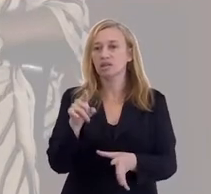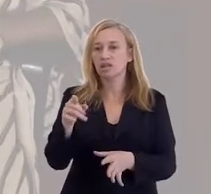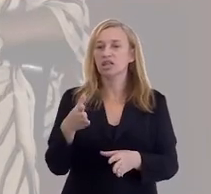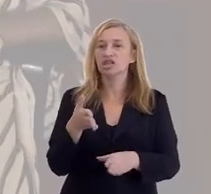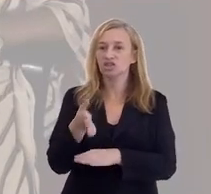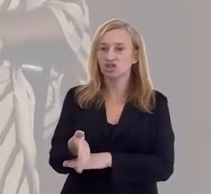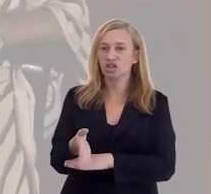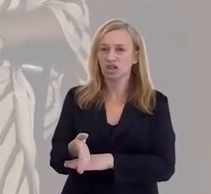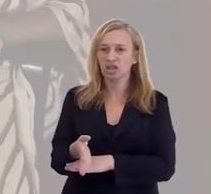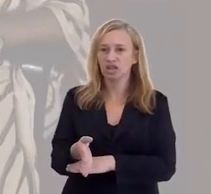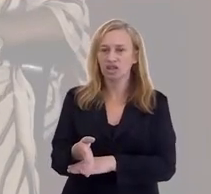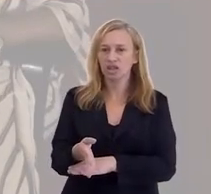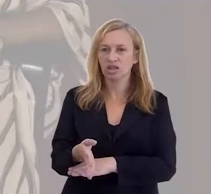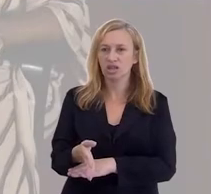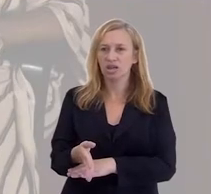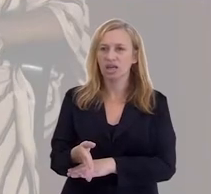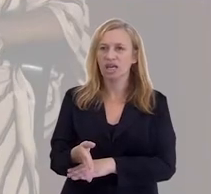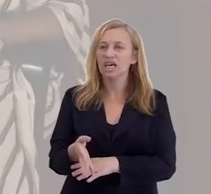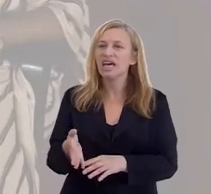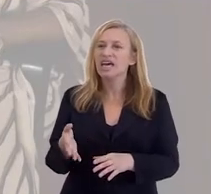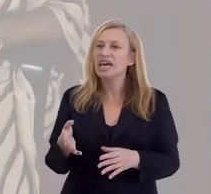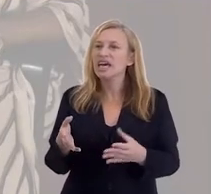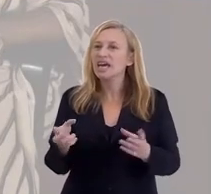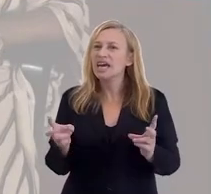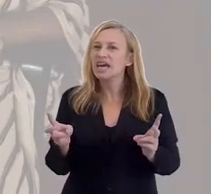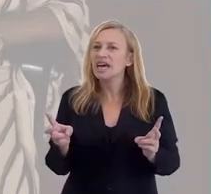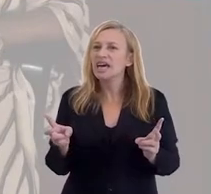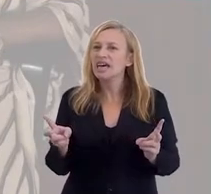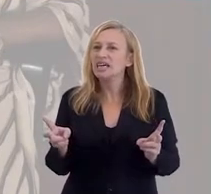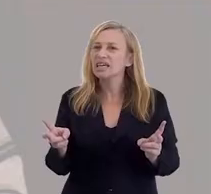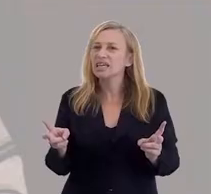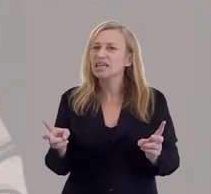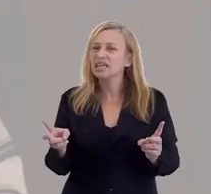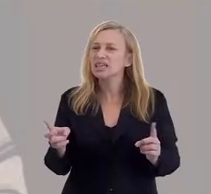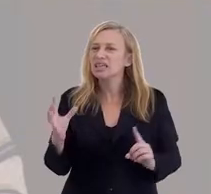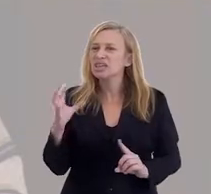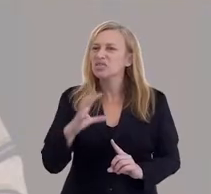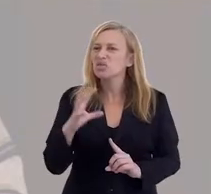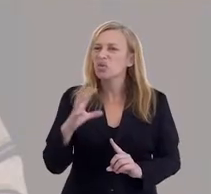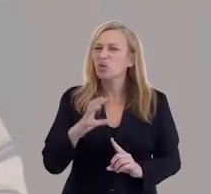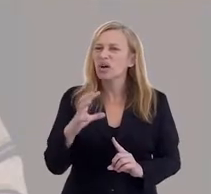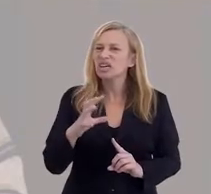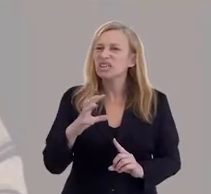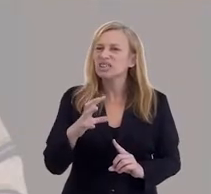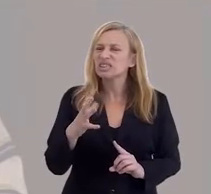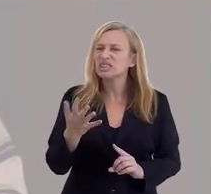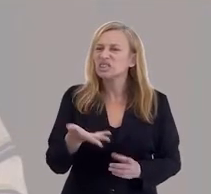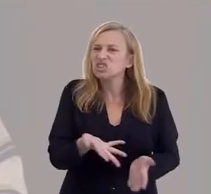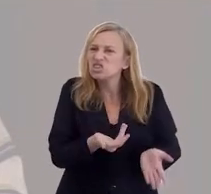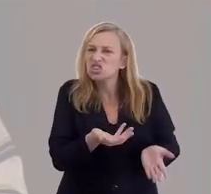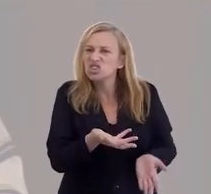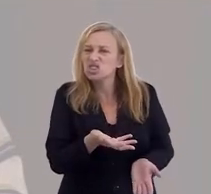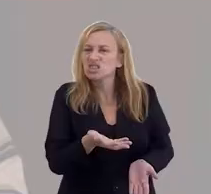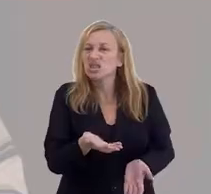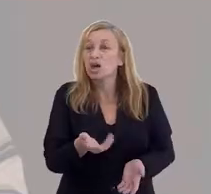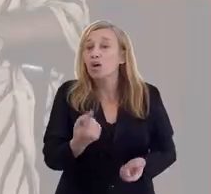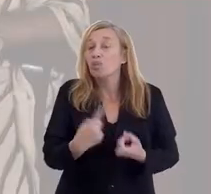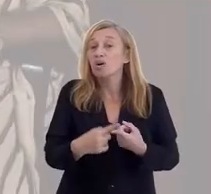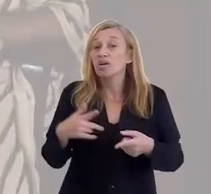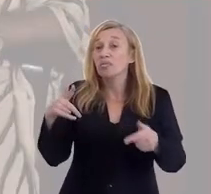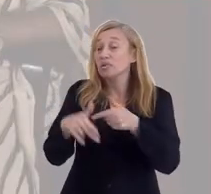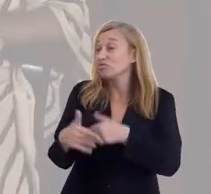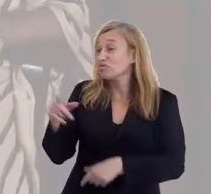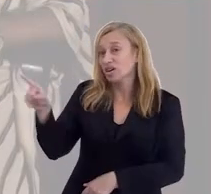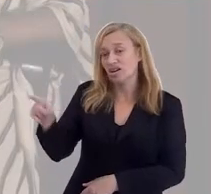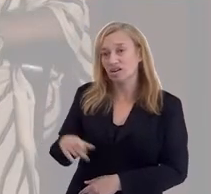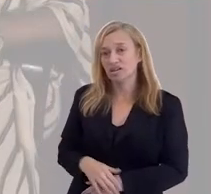eles, essa quantidade de chamados, porque seria prejudicial a eles. Então,